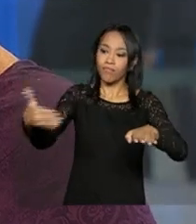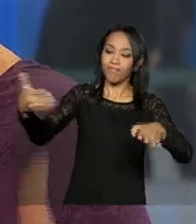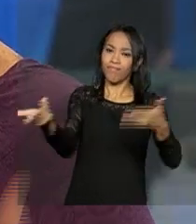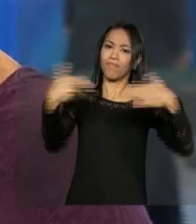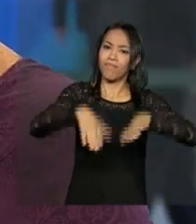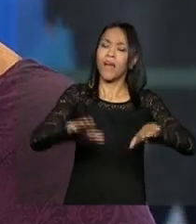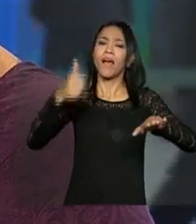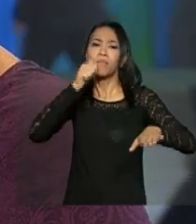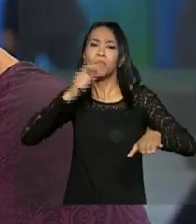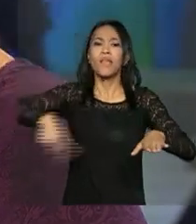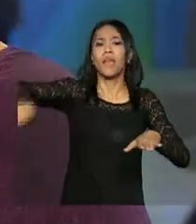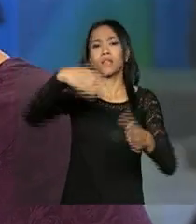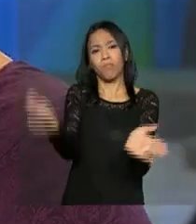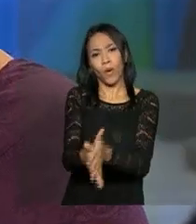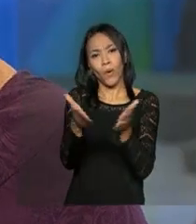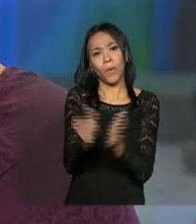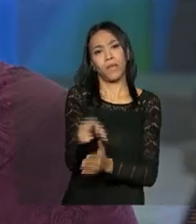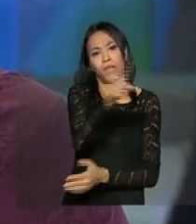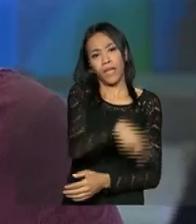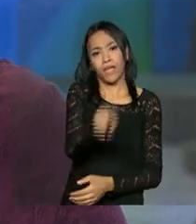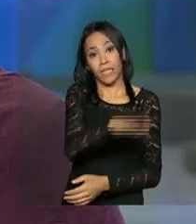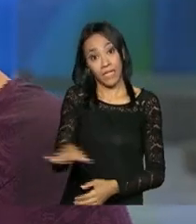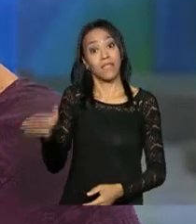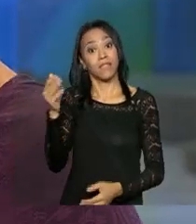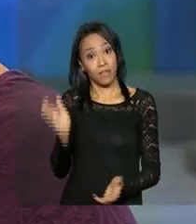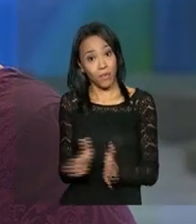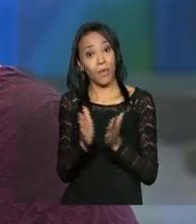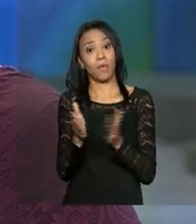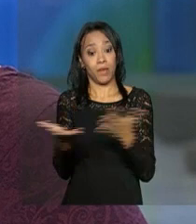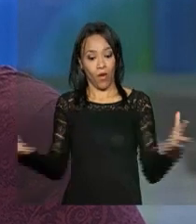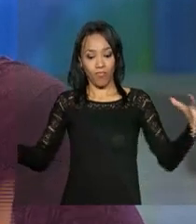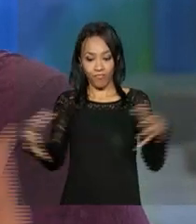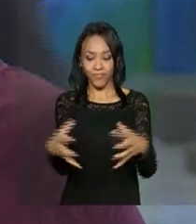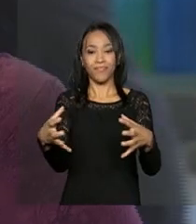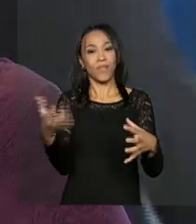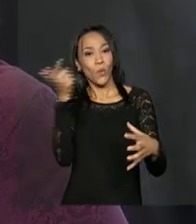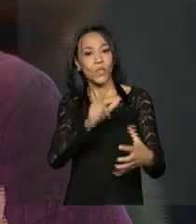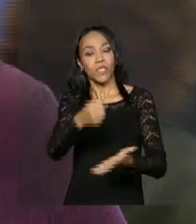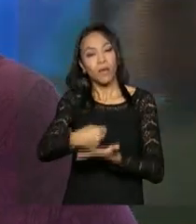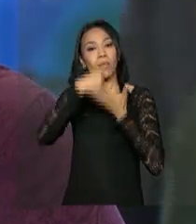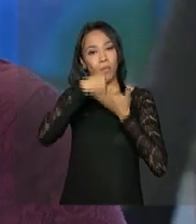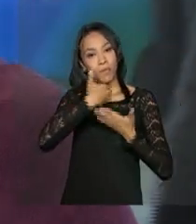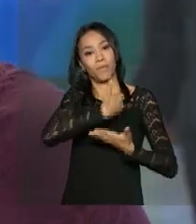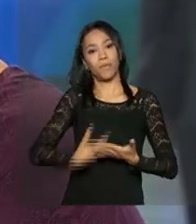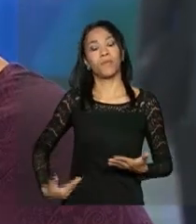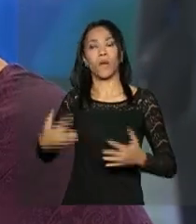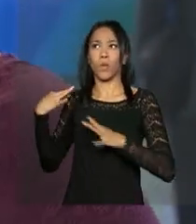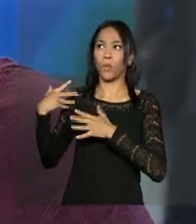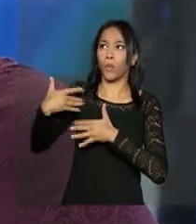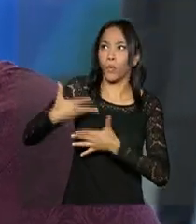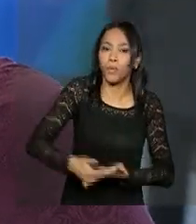pobres e as crianças pobres, se beneficiaram nesses últimos 13 anos. Nós temos que manter a